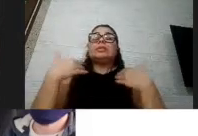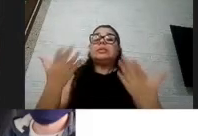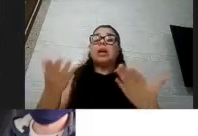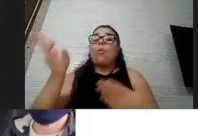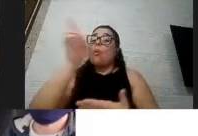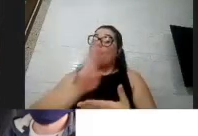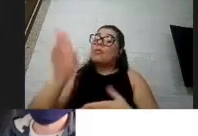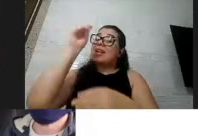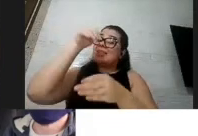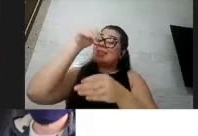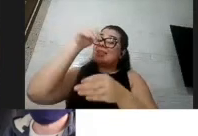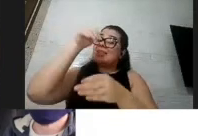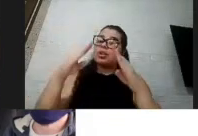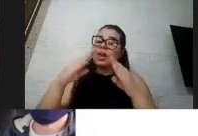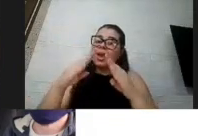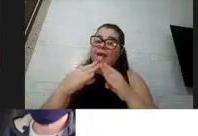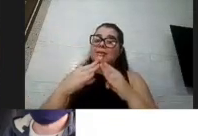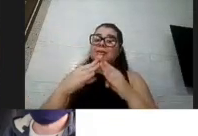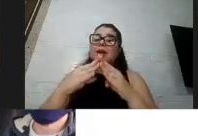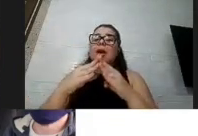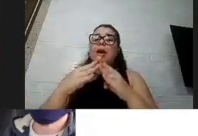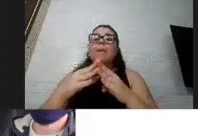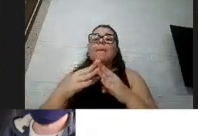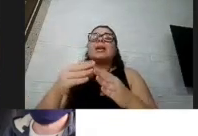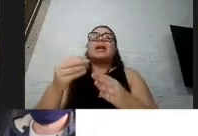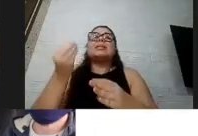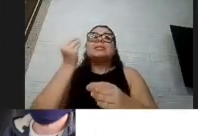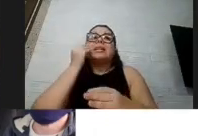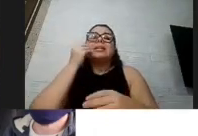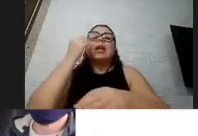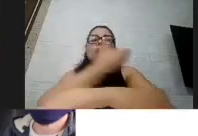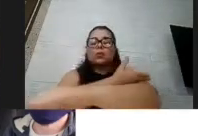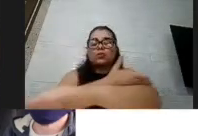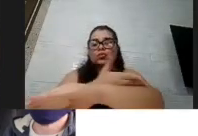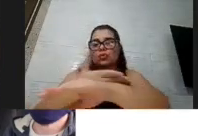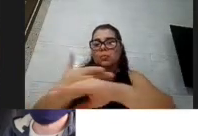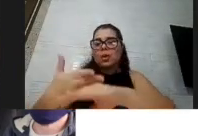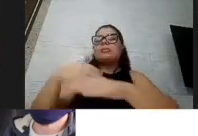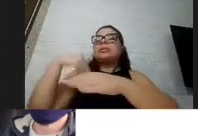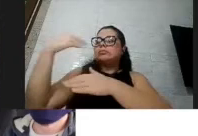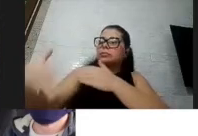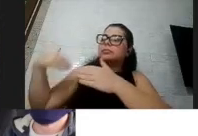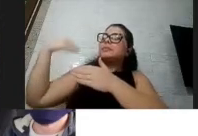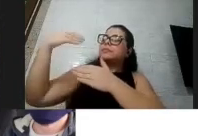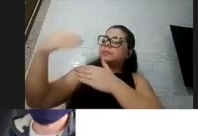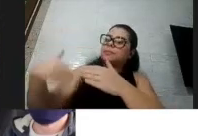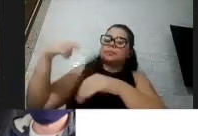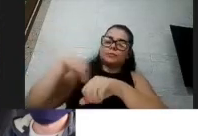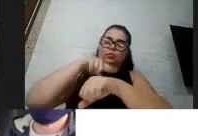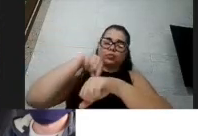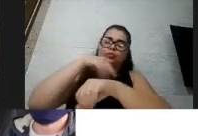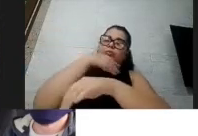casa cada dia um pouco mais, né? Mesmo que for minutos, nos minutos vai quase uma hora,